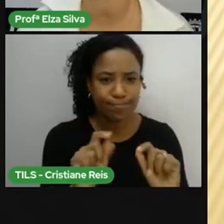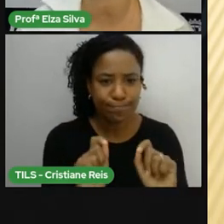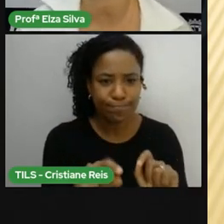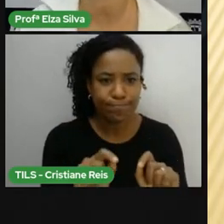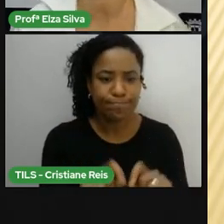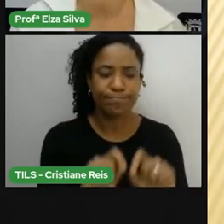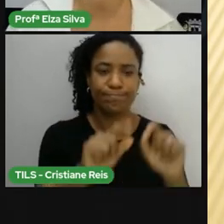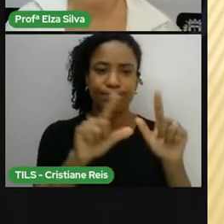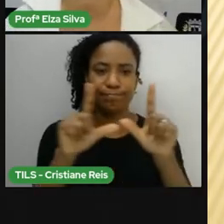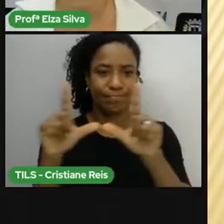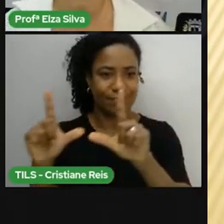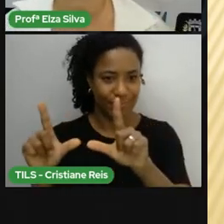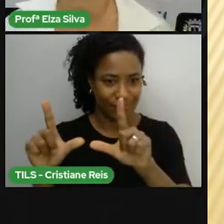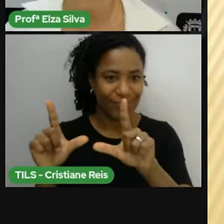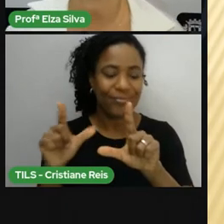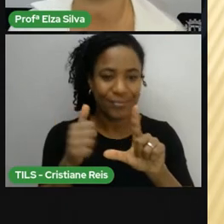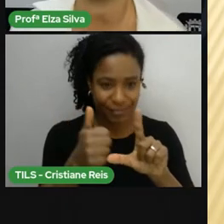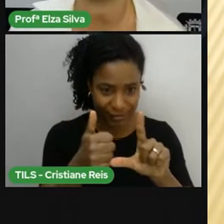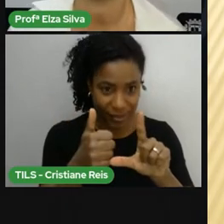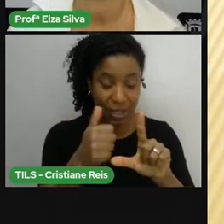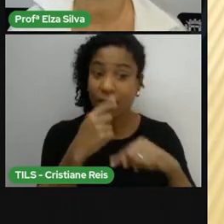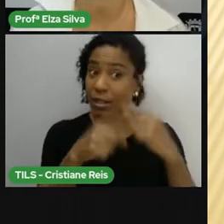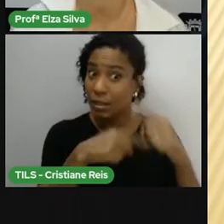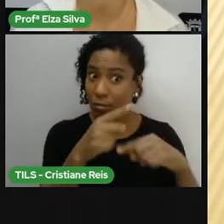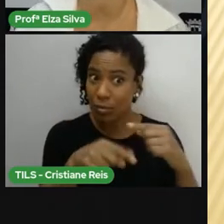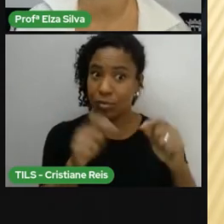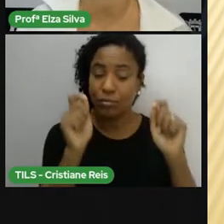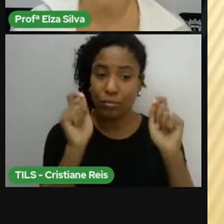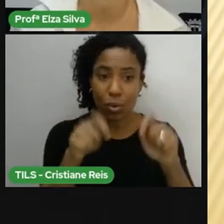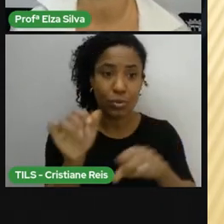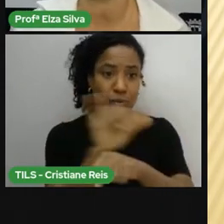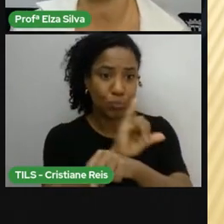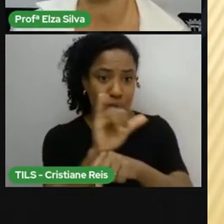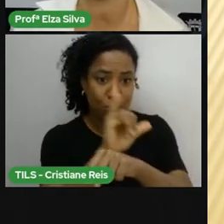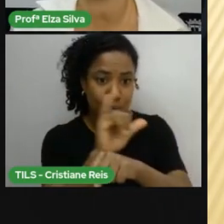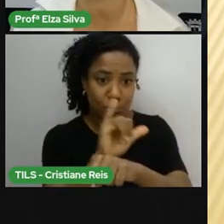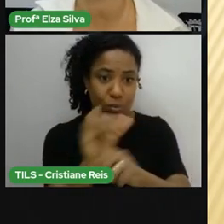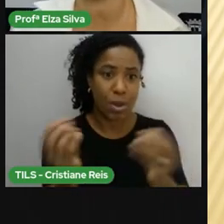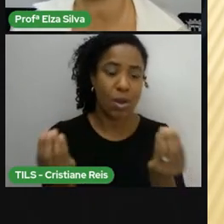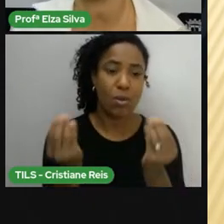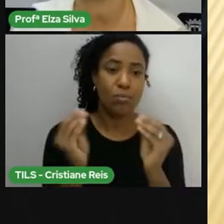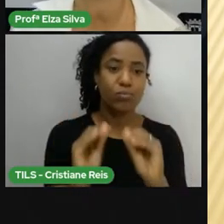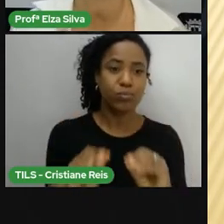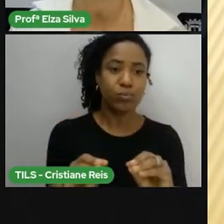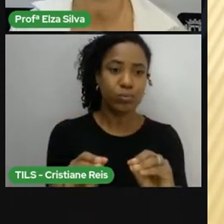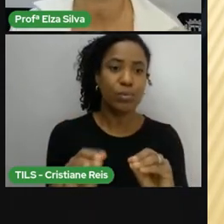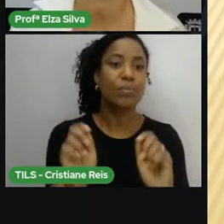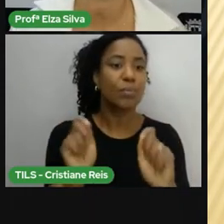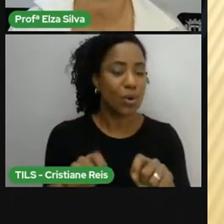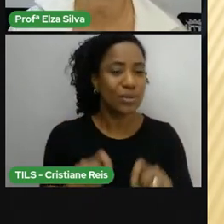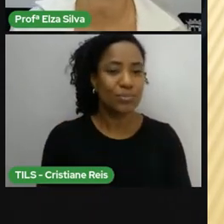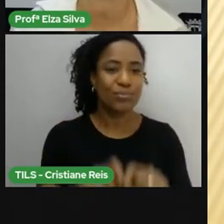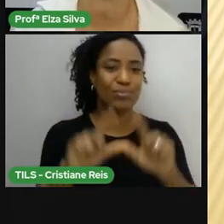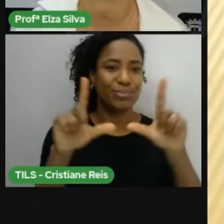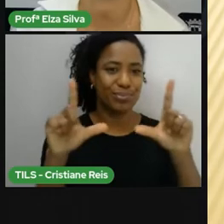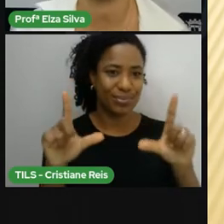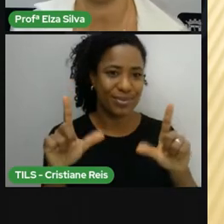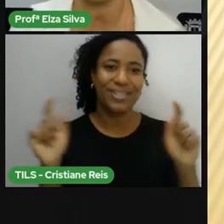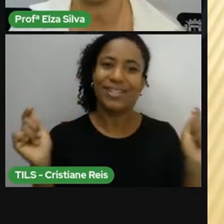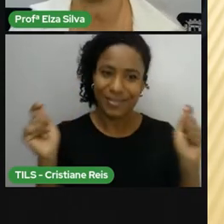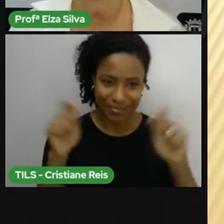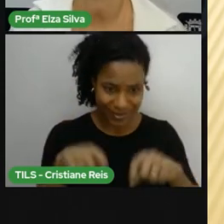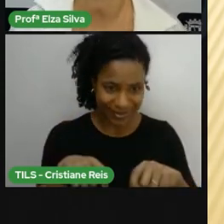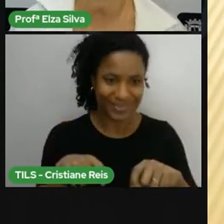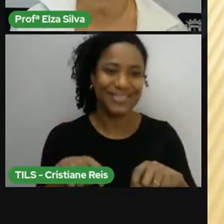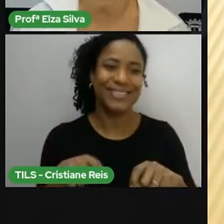disponível No campo Da descrição Abaixo do vídeo Para que vocês Possam Explorar Mais ainda Esta oportunidade De se